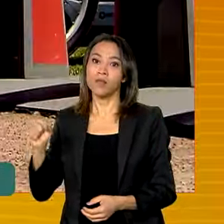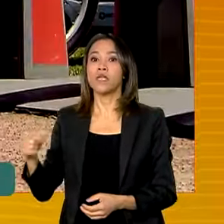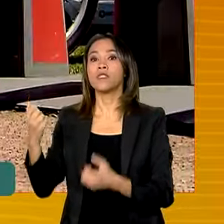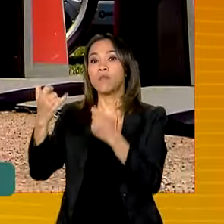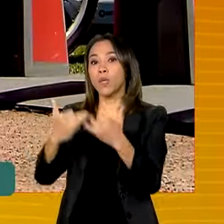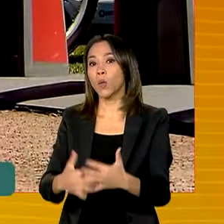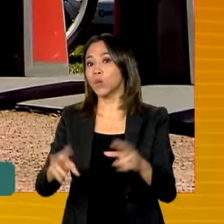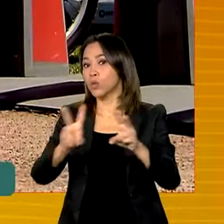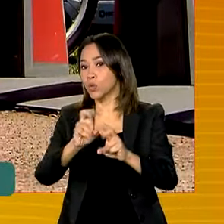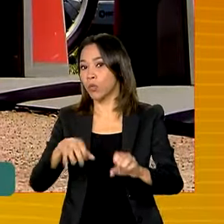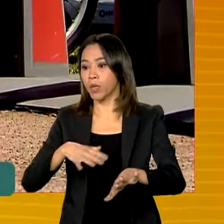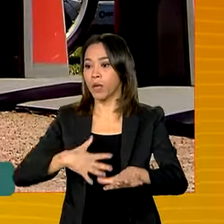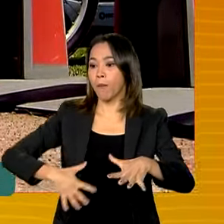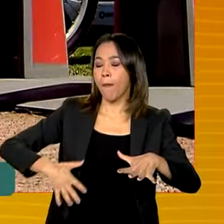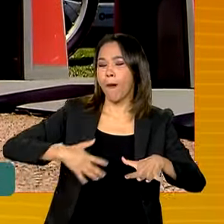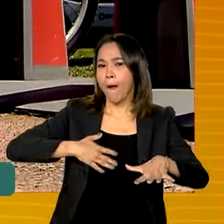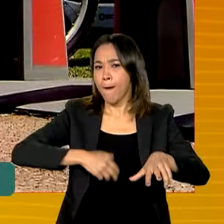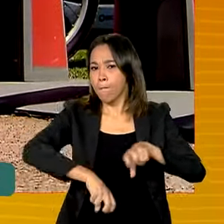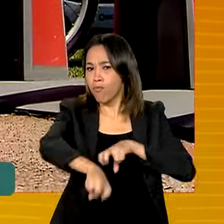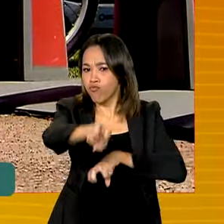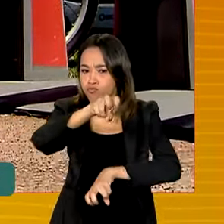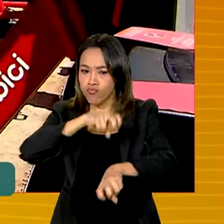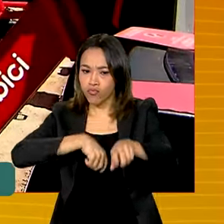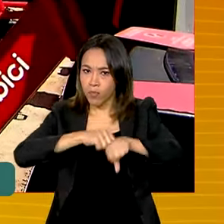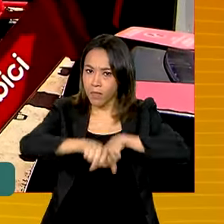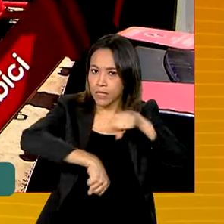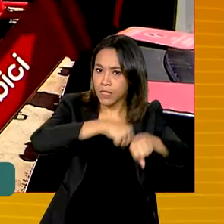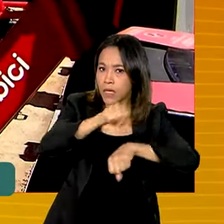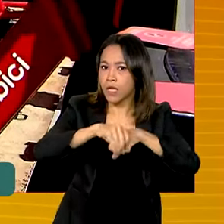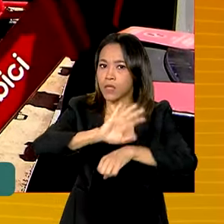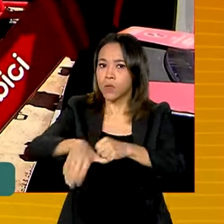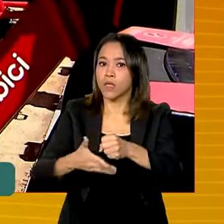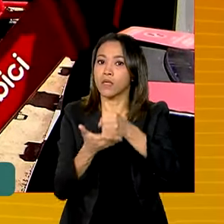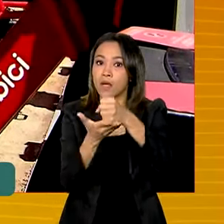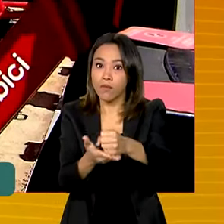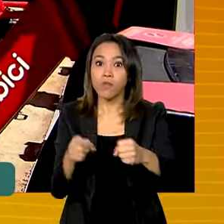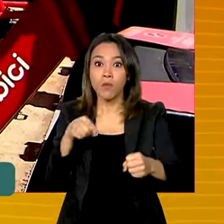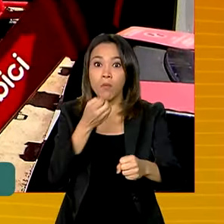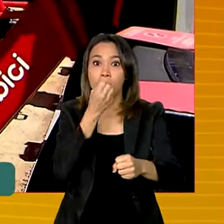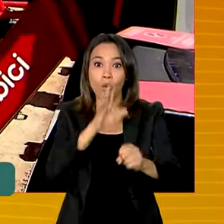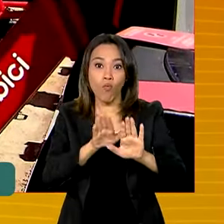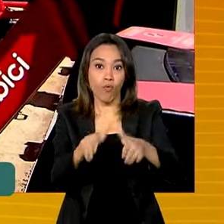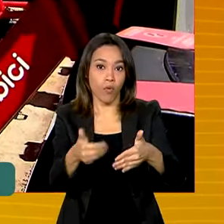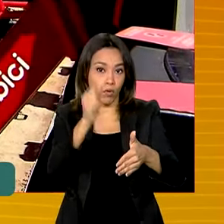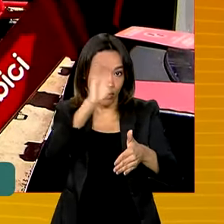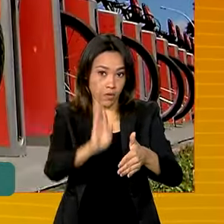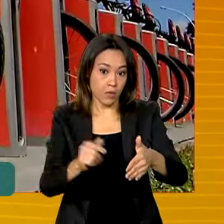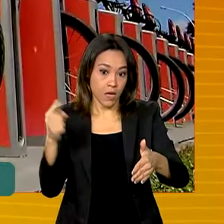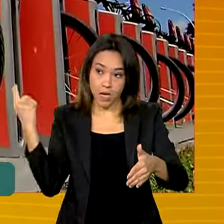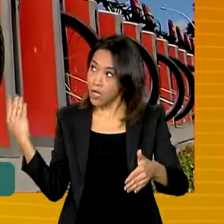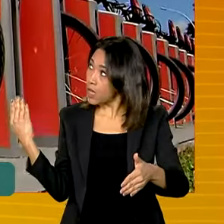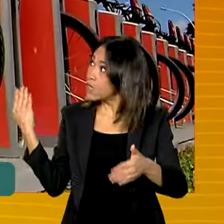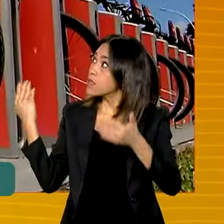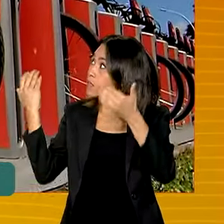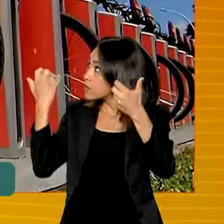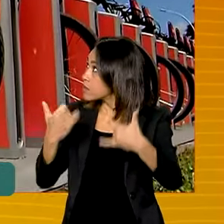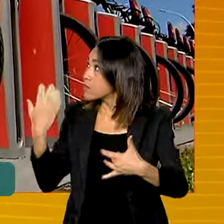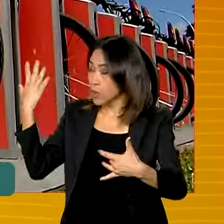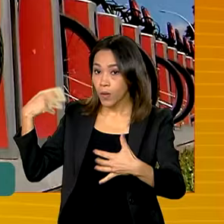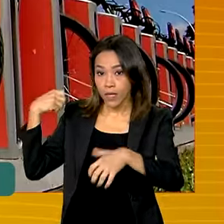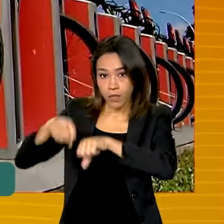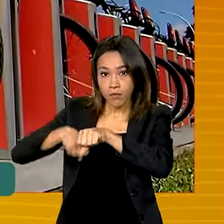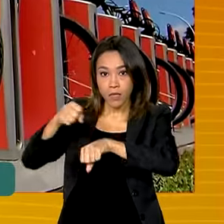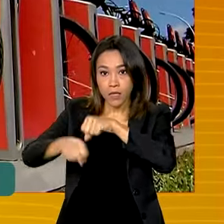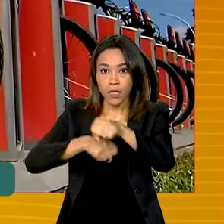sustentável é uma das missões da nova indústria do Brasil. Ele destacou o fato de que as bicicletas são um meio de locomoção